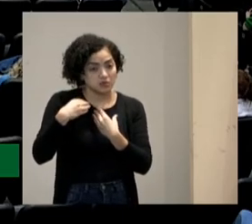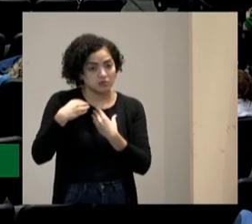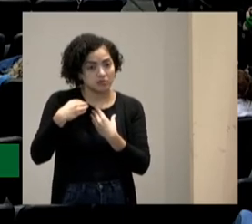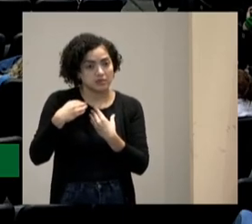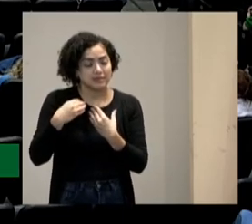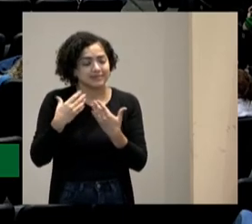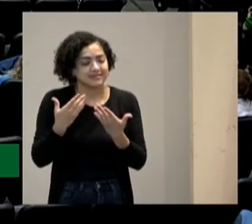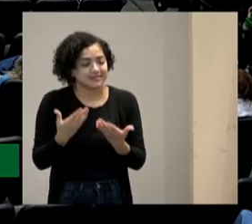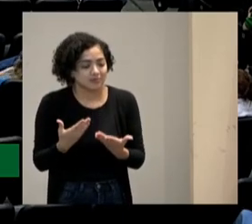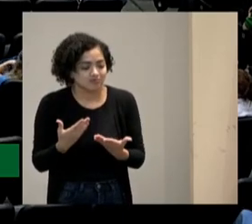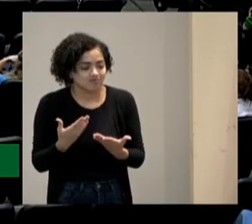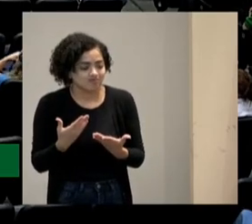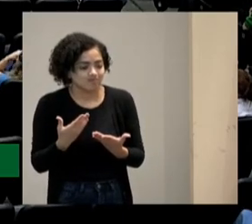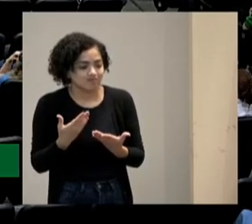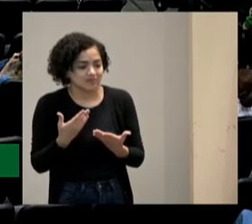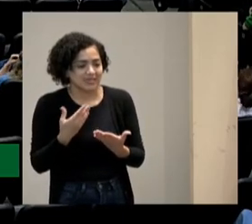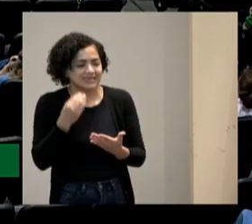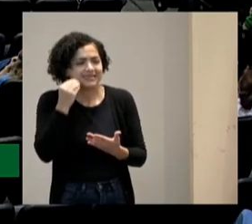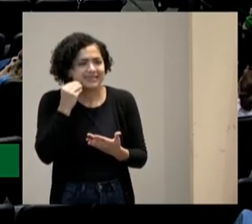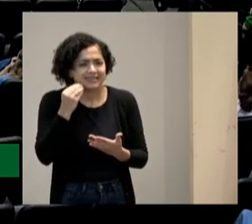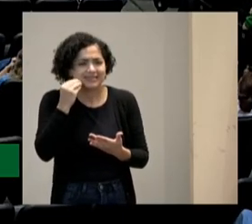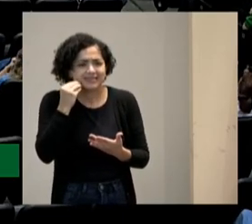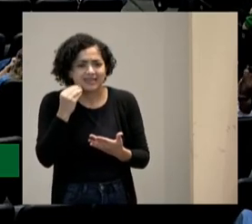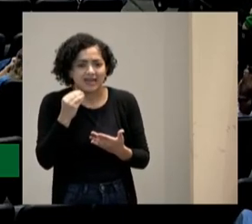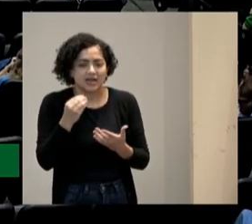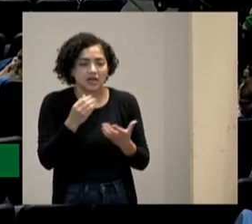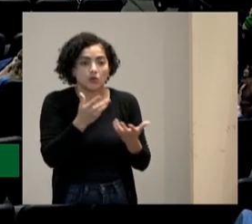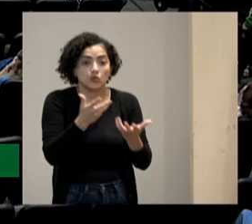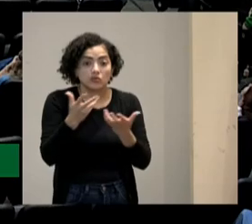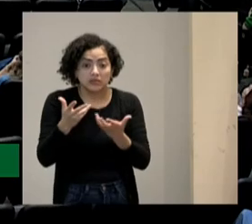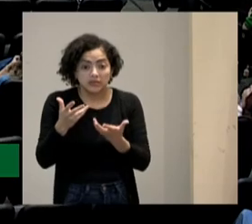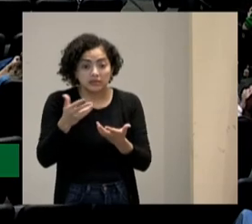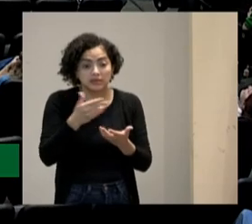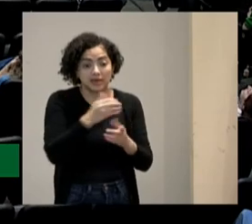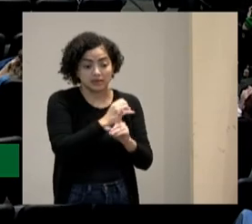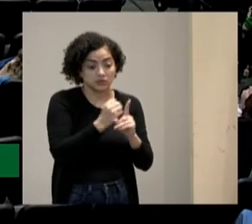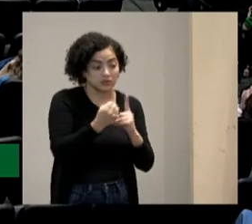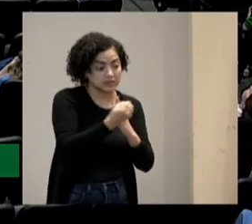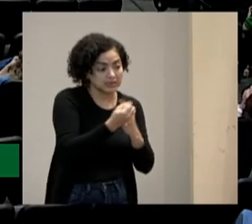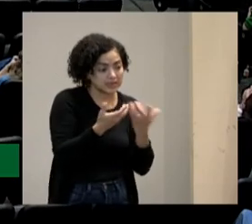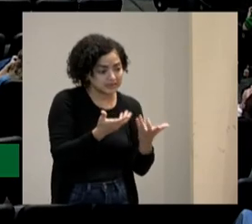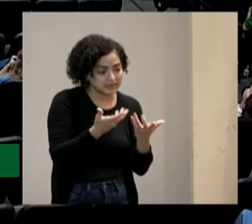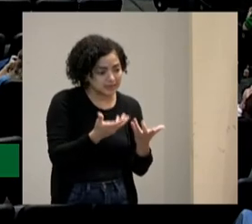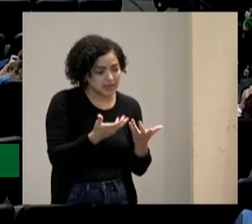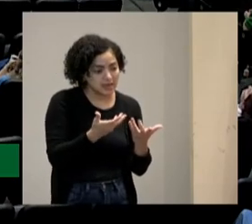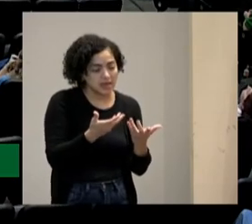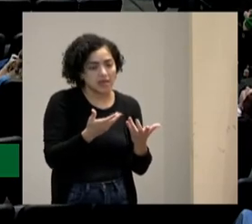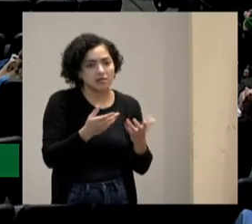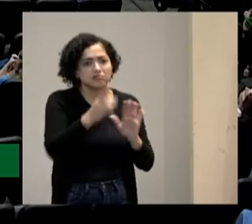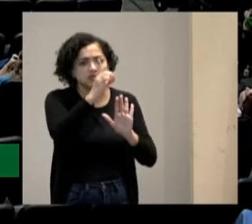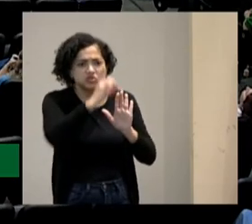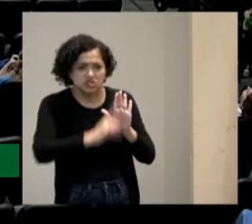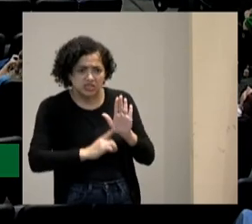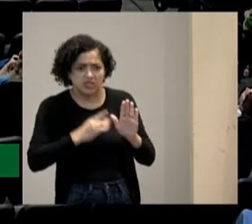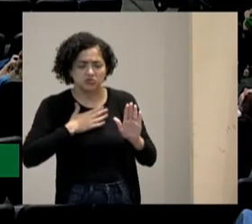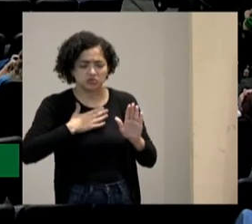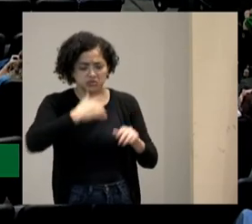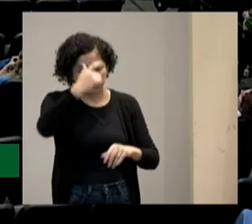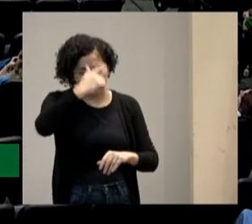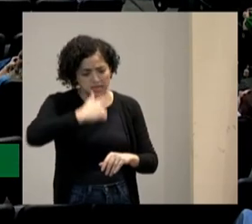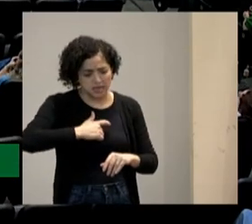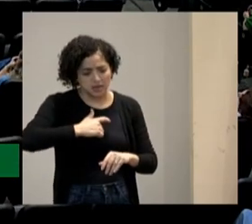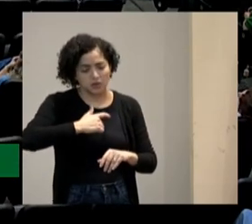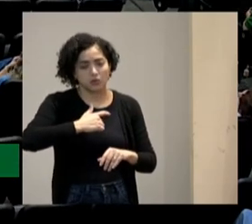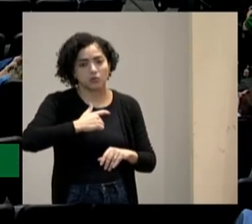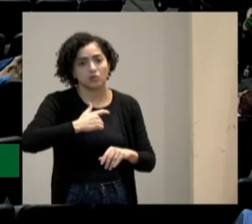eu não posso tentar ser o que os outros pedem para mim ser eu tenho que ter o direito de ser eu eu tenho eu